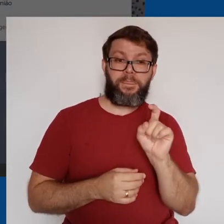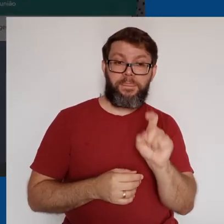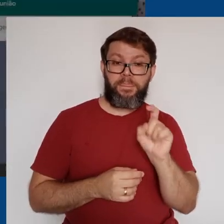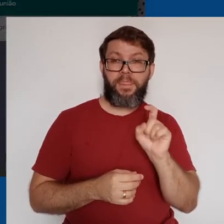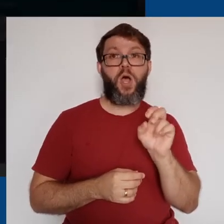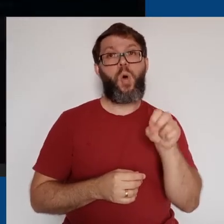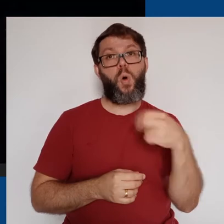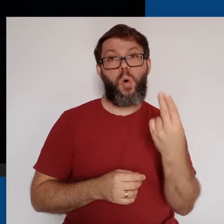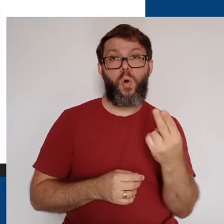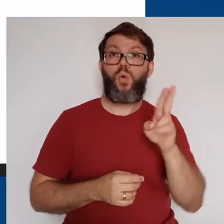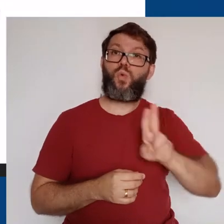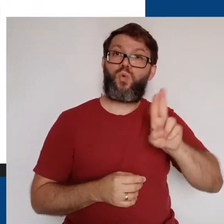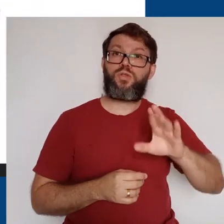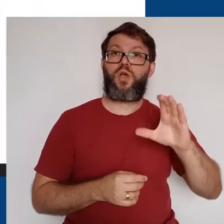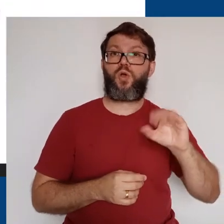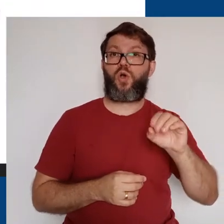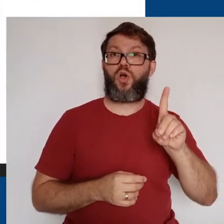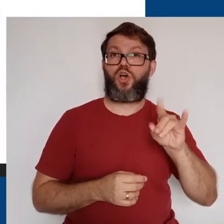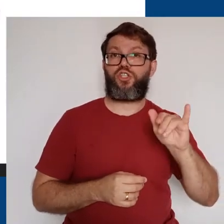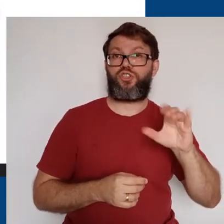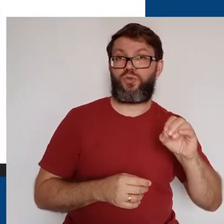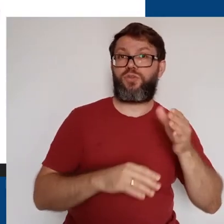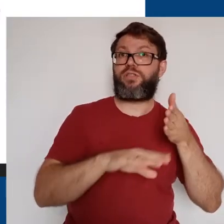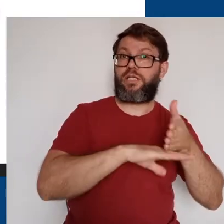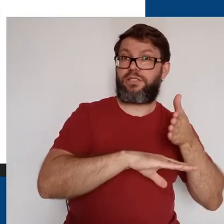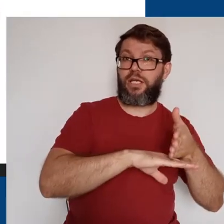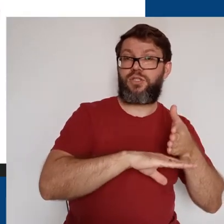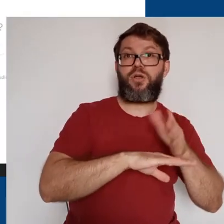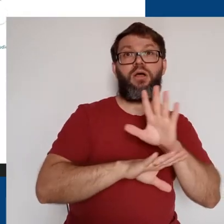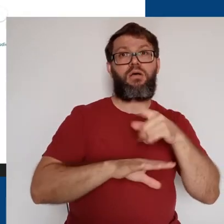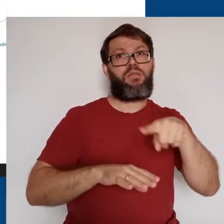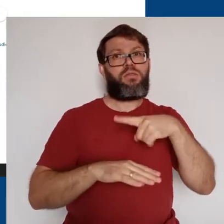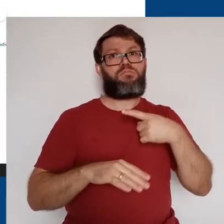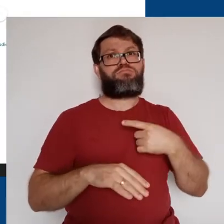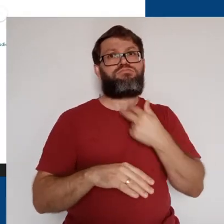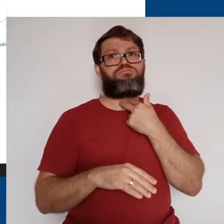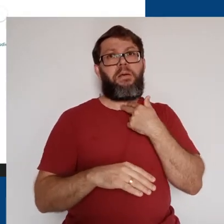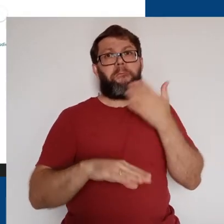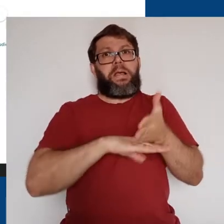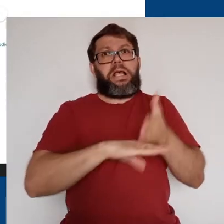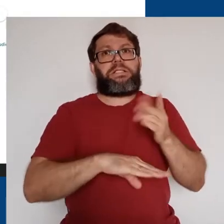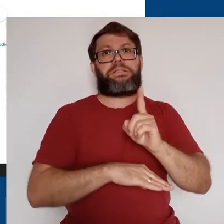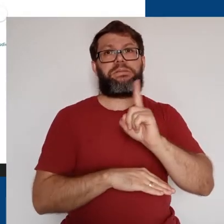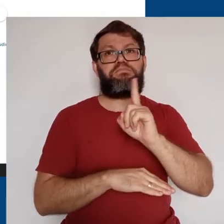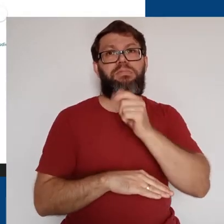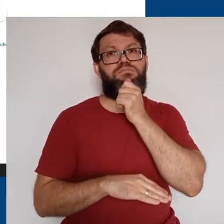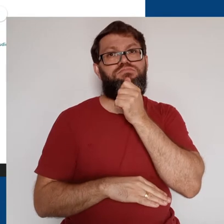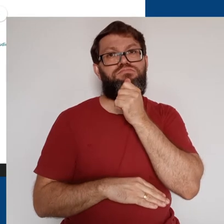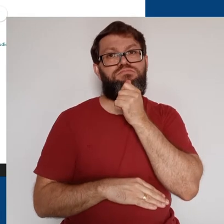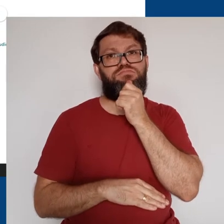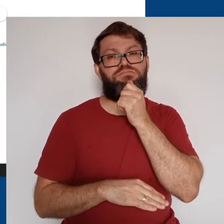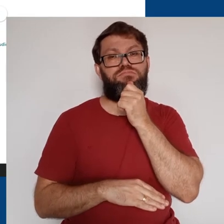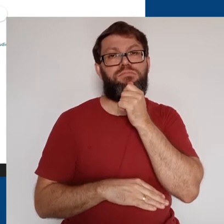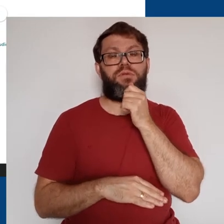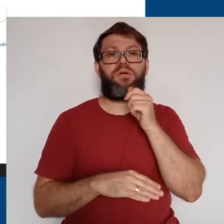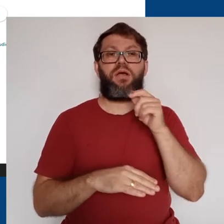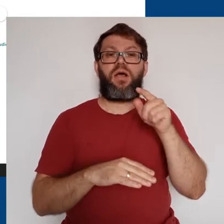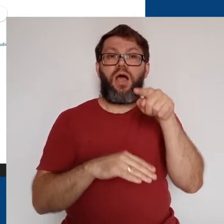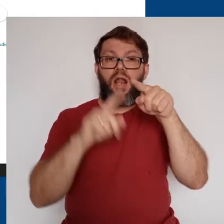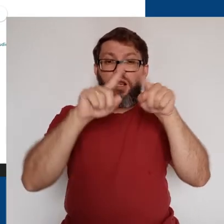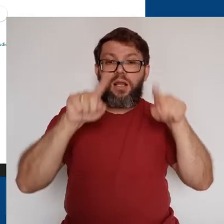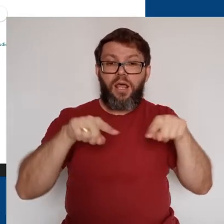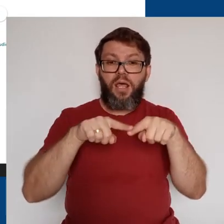Quando clicamos no link ou utilizamos o código de acesso, ainda não estamos participando de uma reunião.